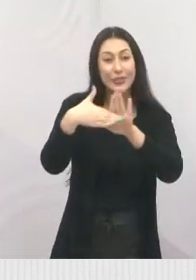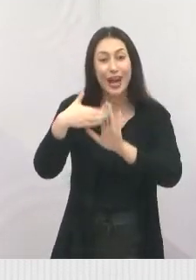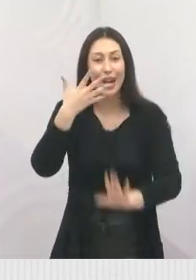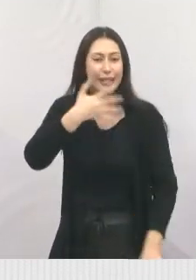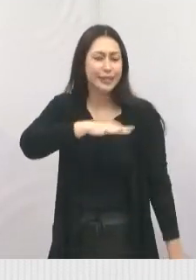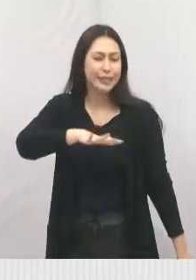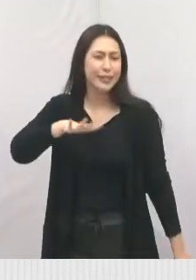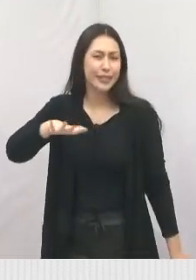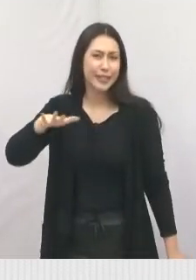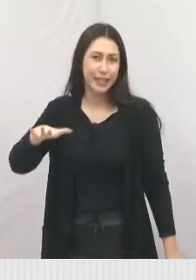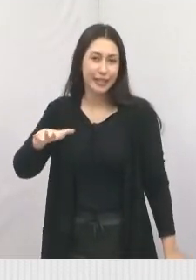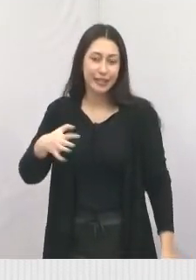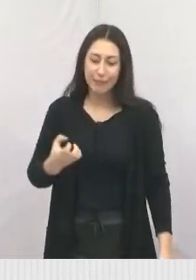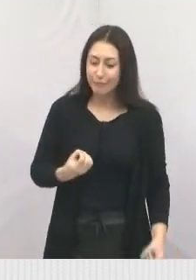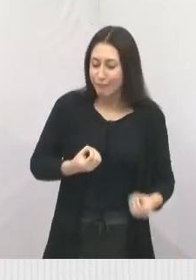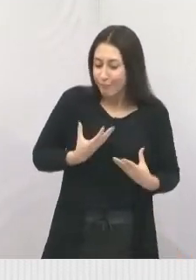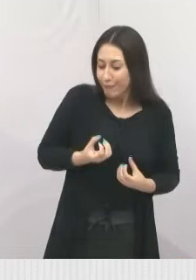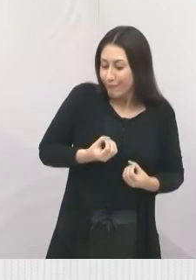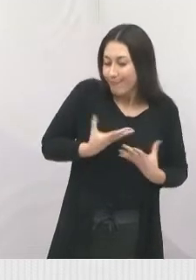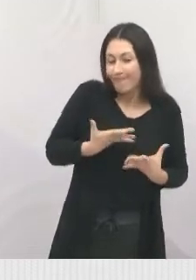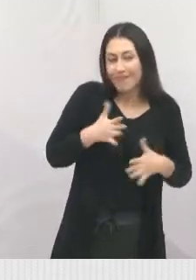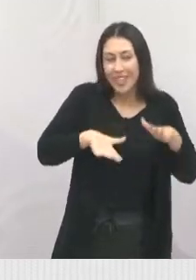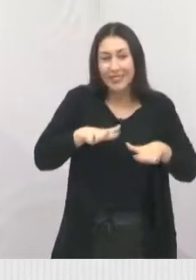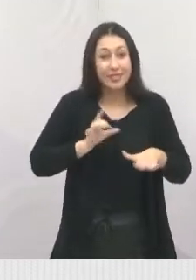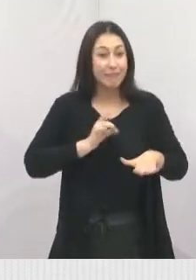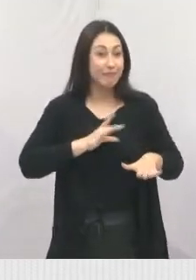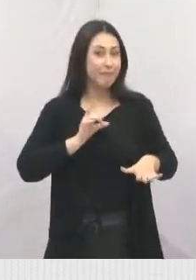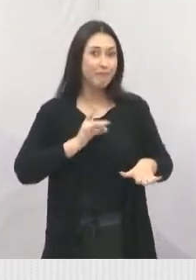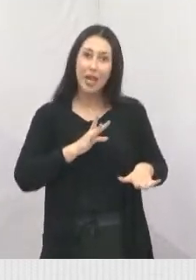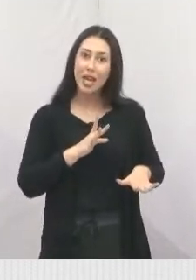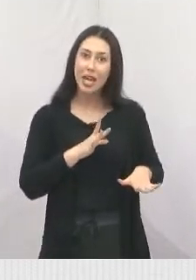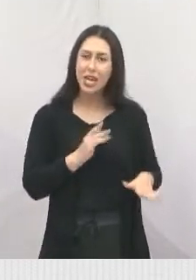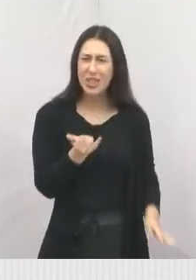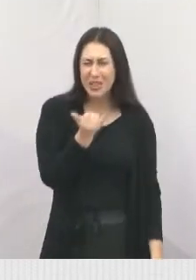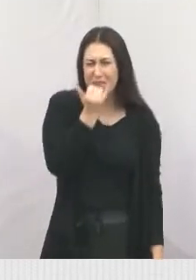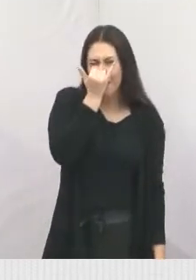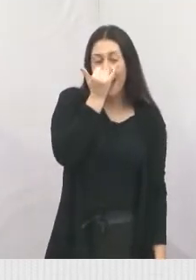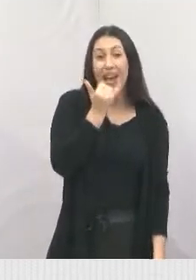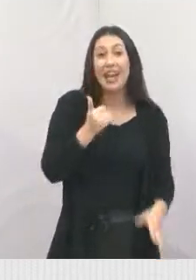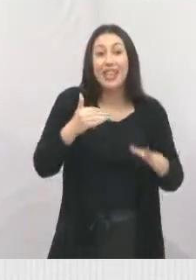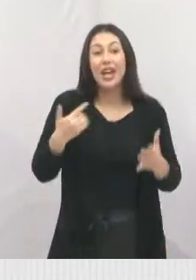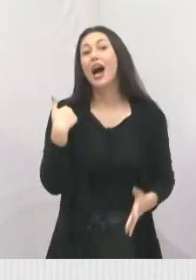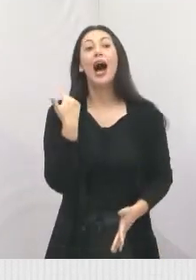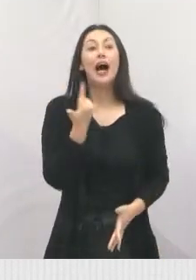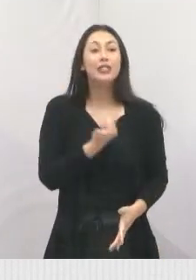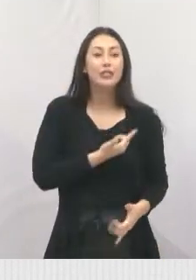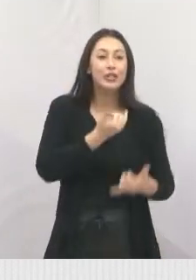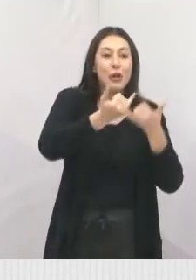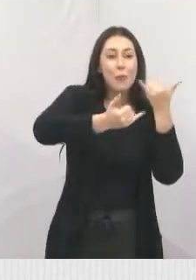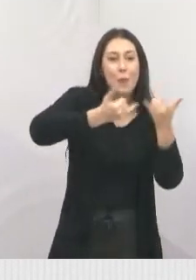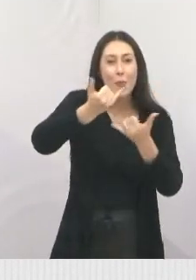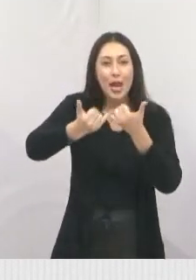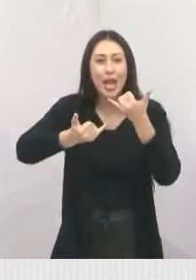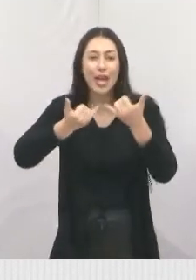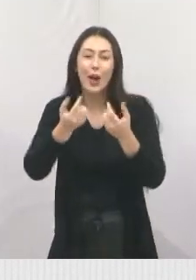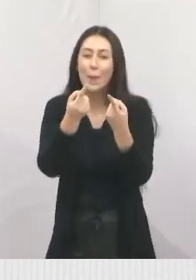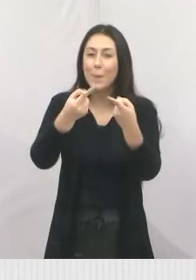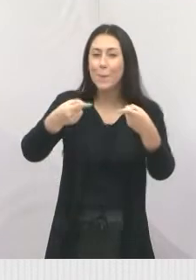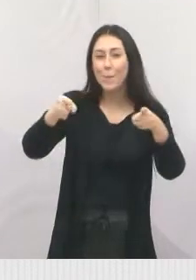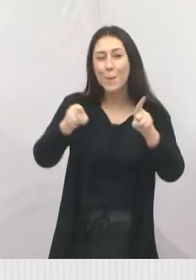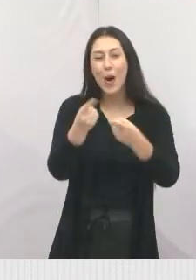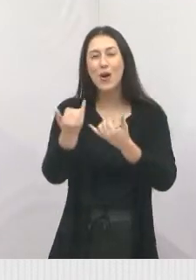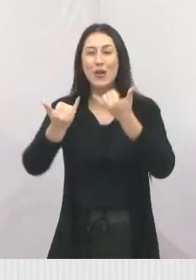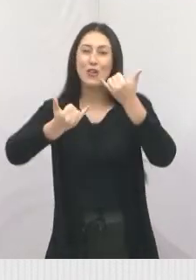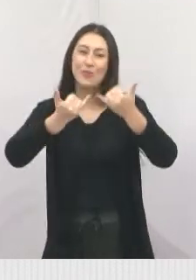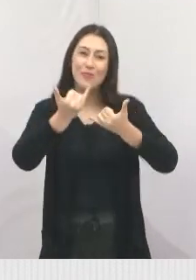crianças a enfrentar as suas emoções, os seus medos, as suas frustrações. Então, a gente faz esse resgate da música, da